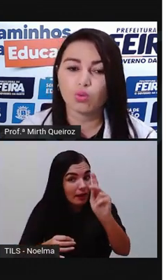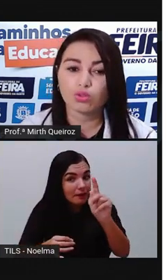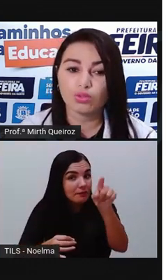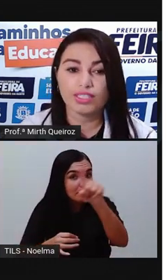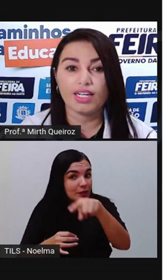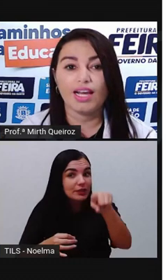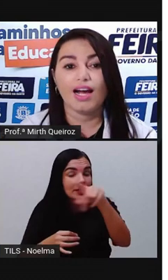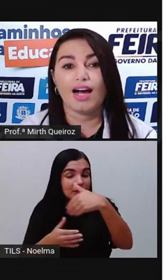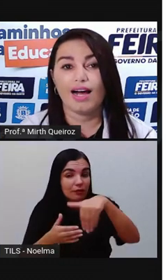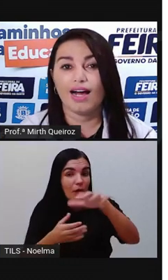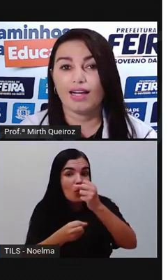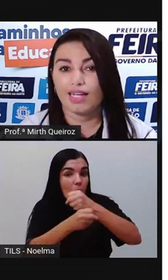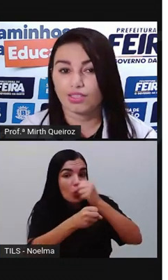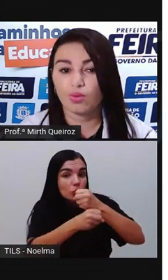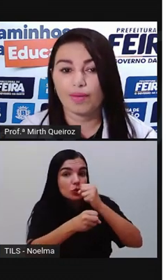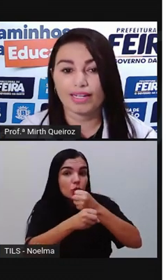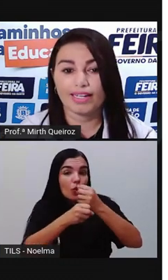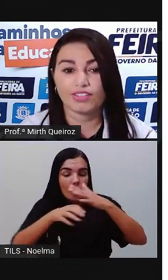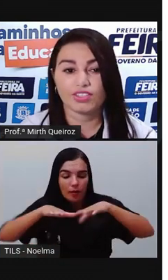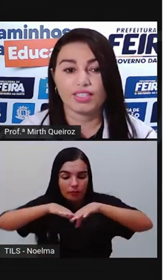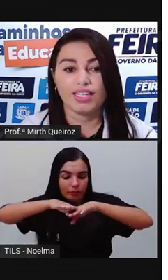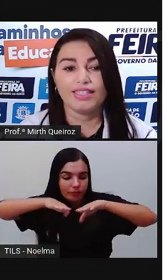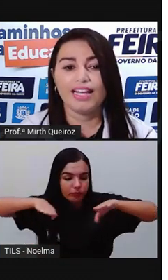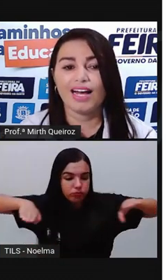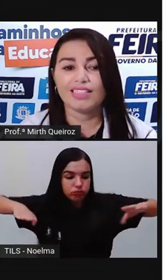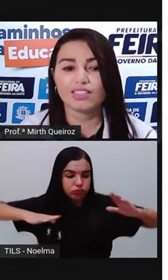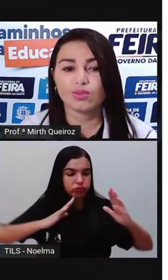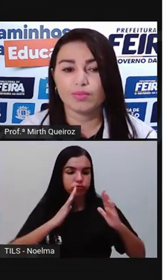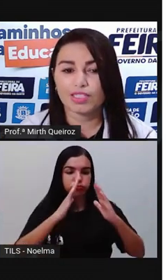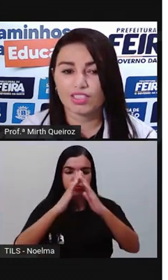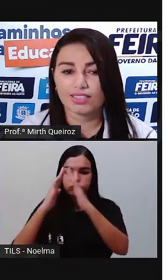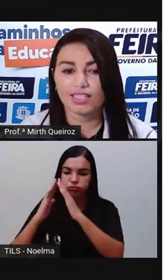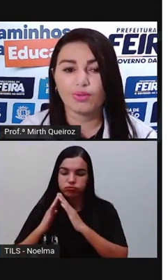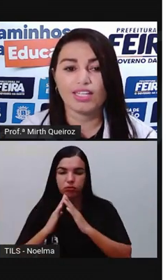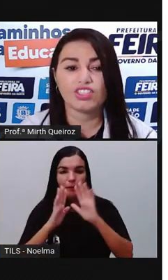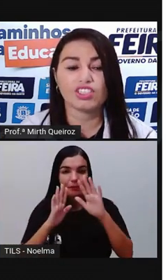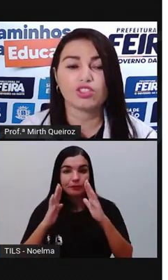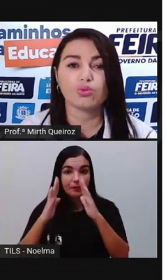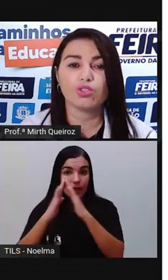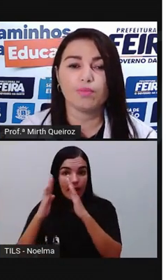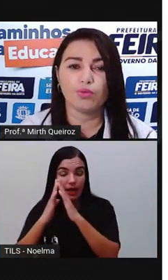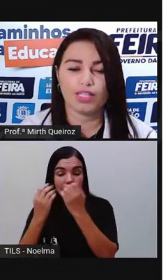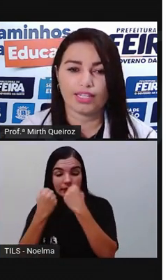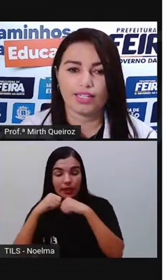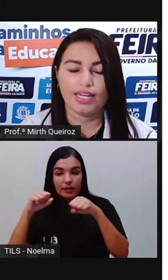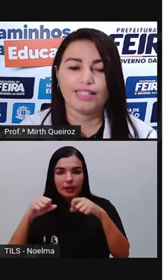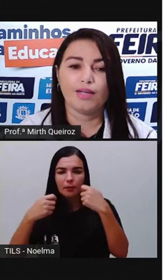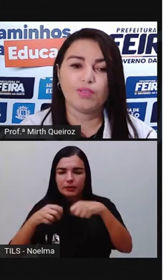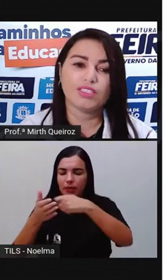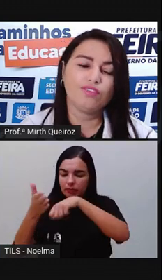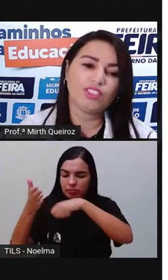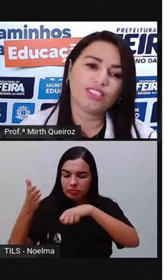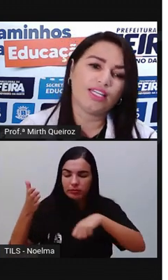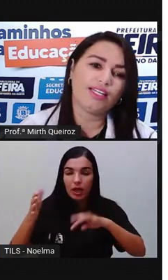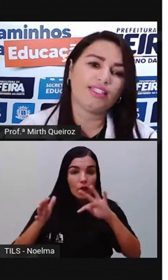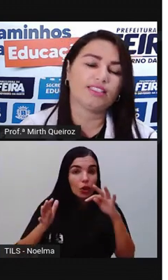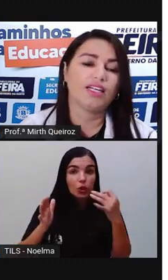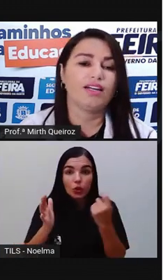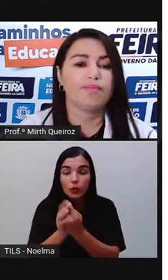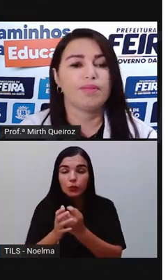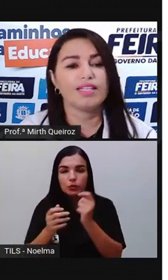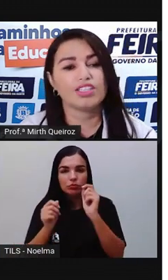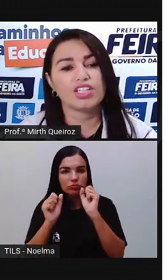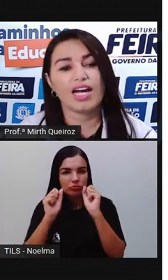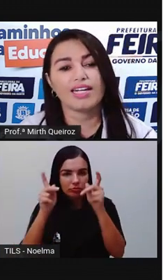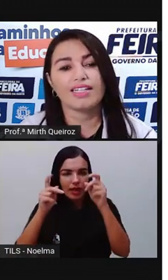vocês vão construir a sua maquete. Dê asa à sua imaginação e registre tudo o que puder. Depois que vocês